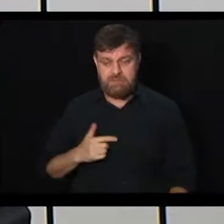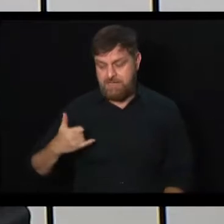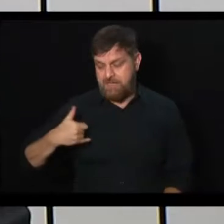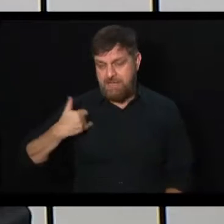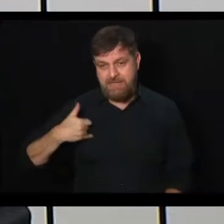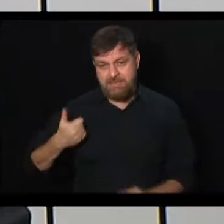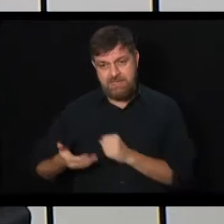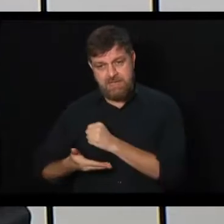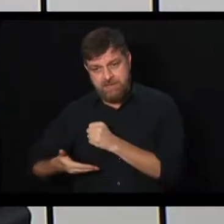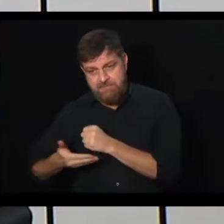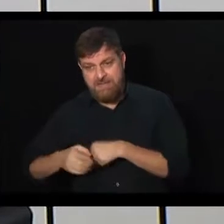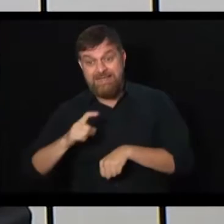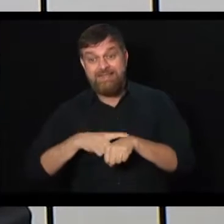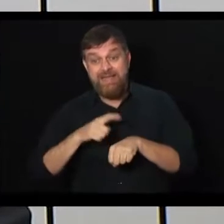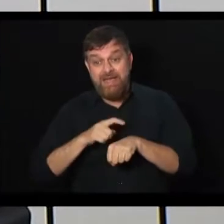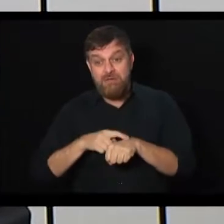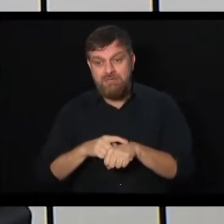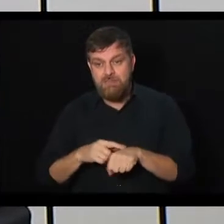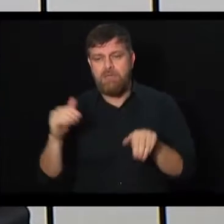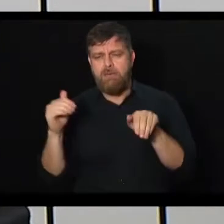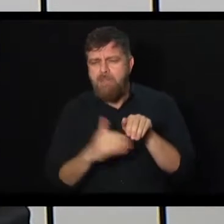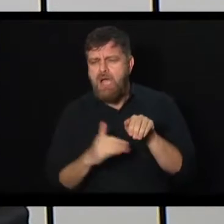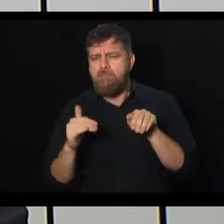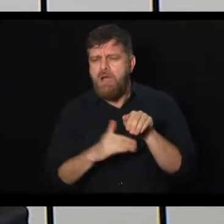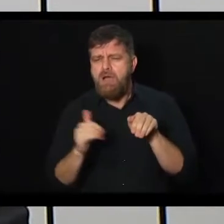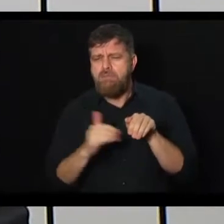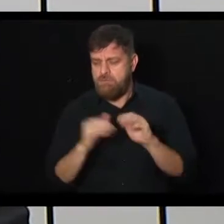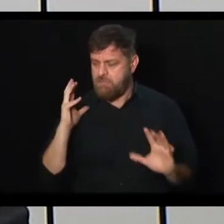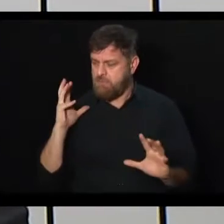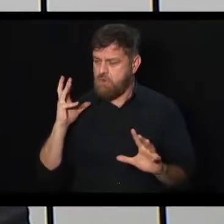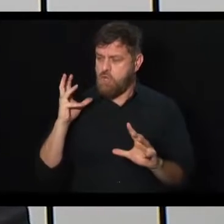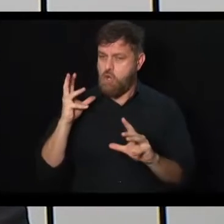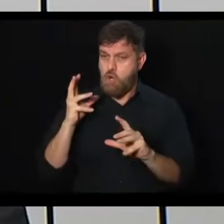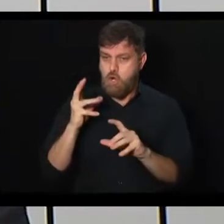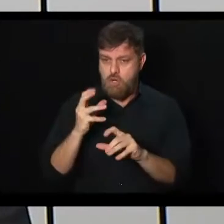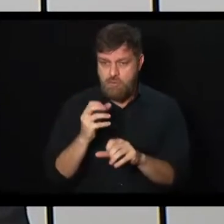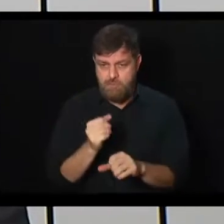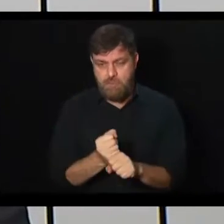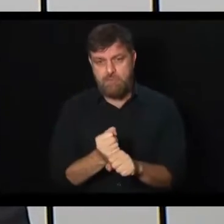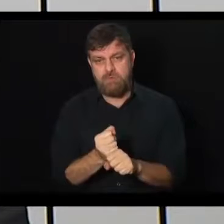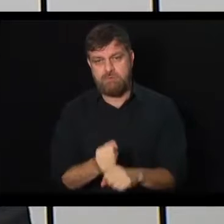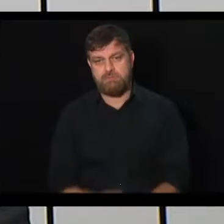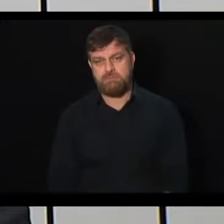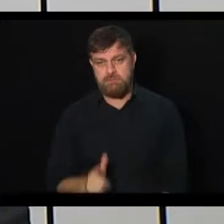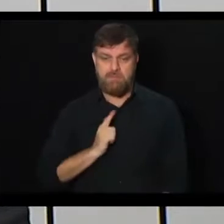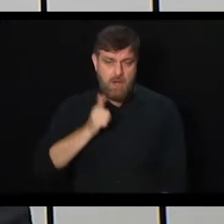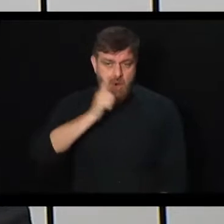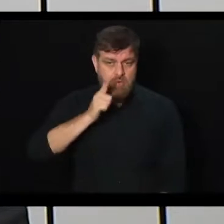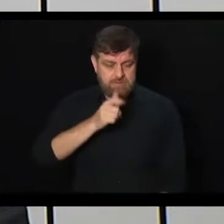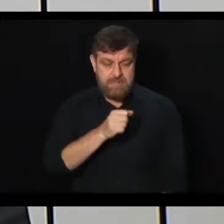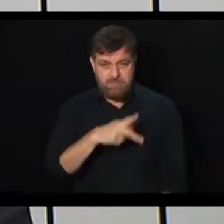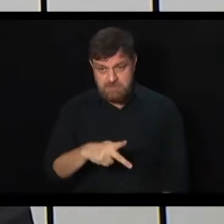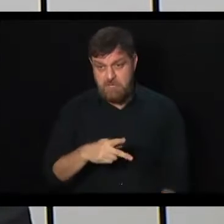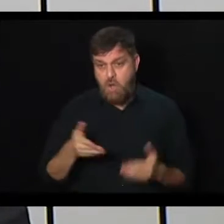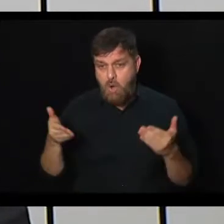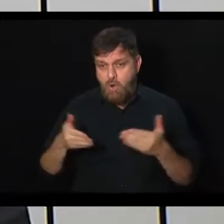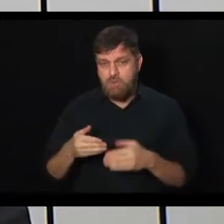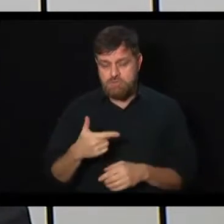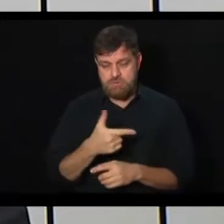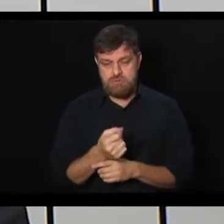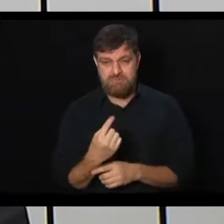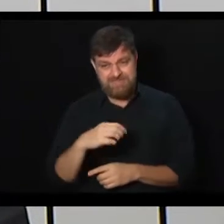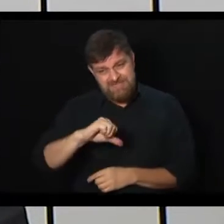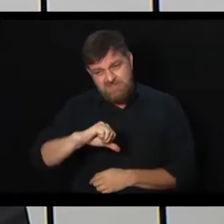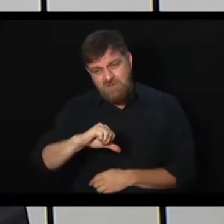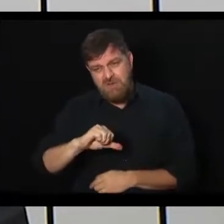mínima e tempo de contribuição, para chegar no final a soma que você tem necessária para você poder aposentar. Hoje, em 2019, está